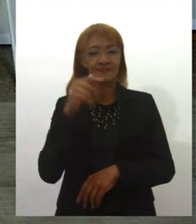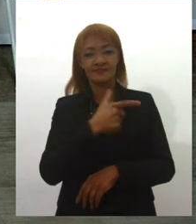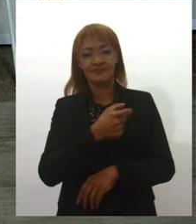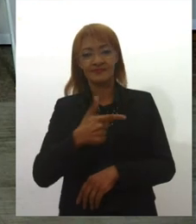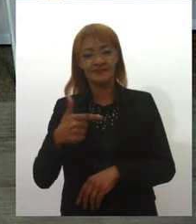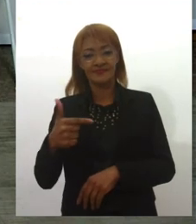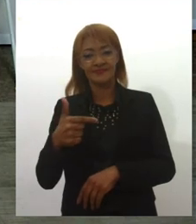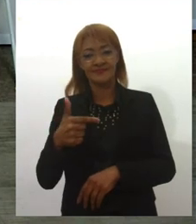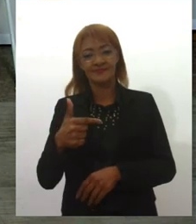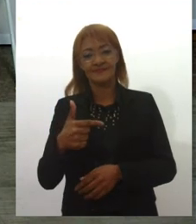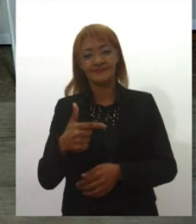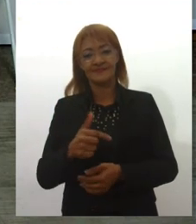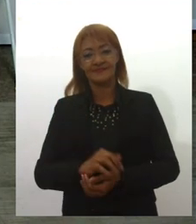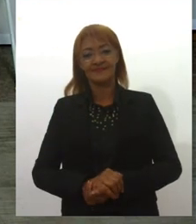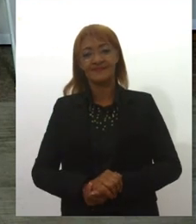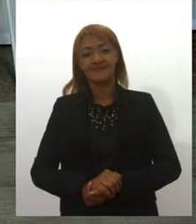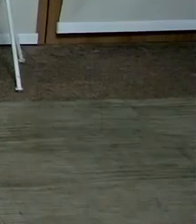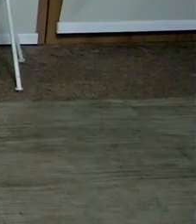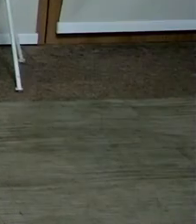Tchau, tchau!